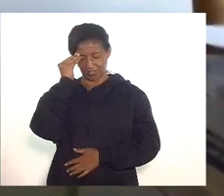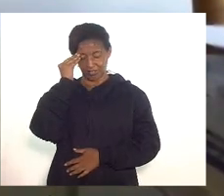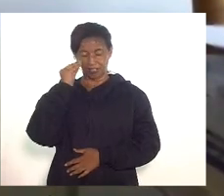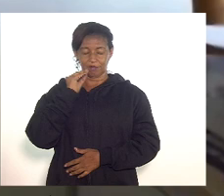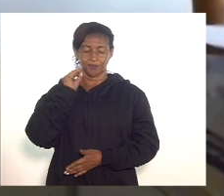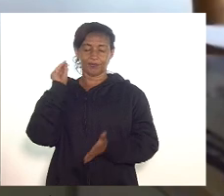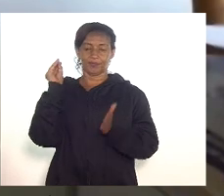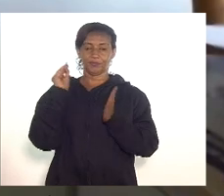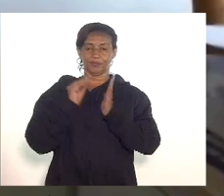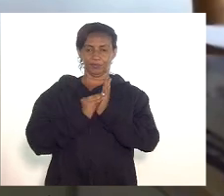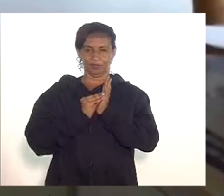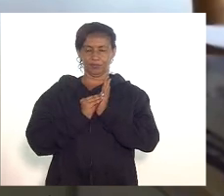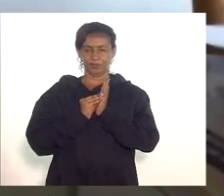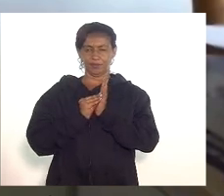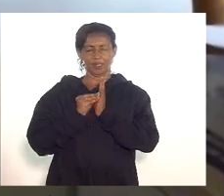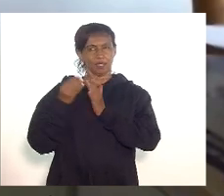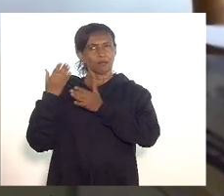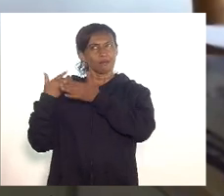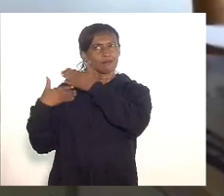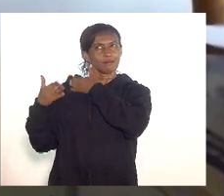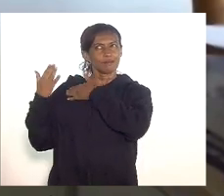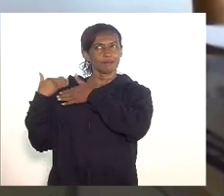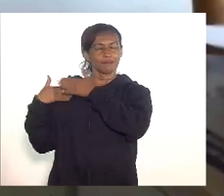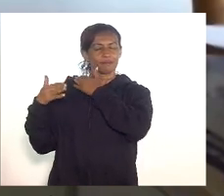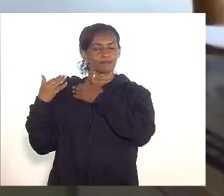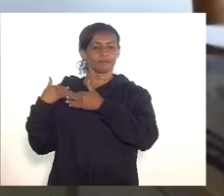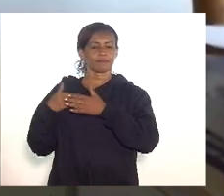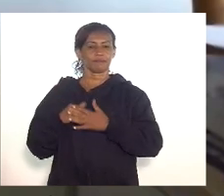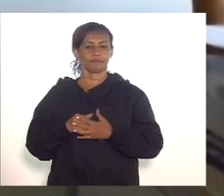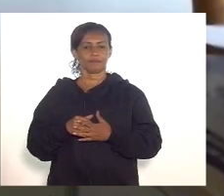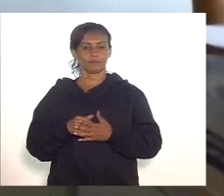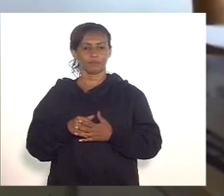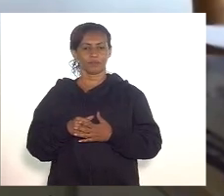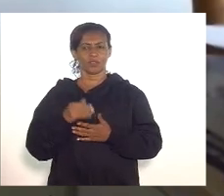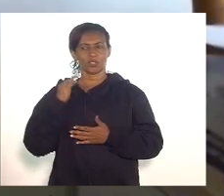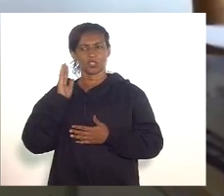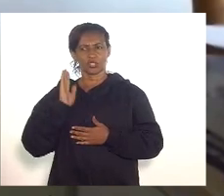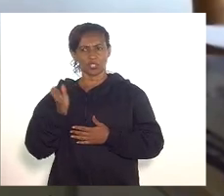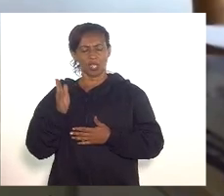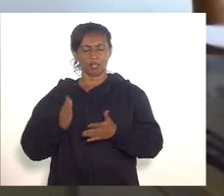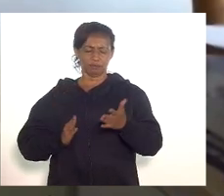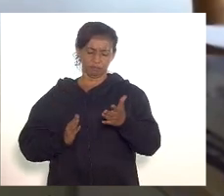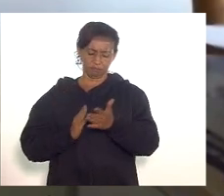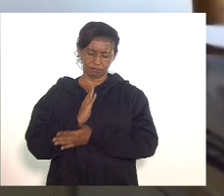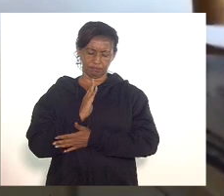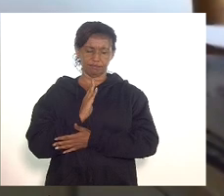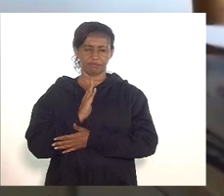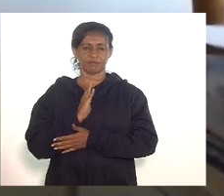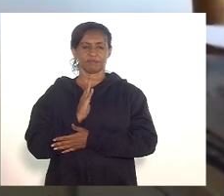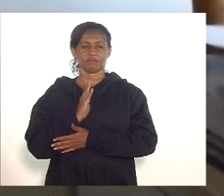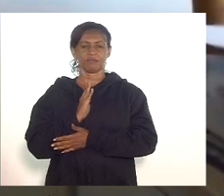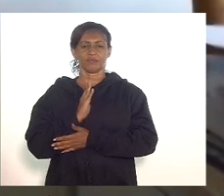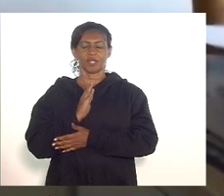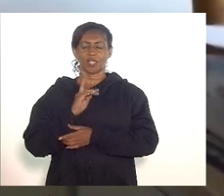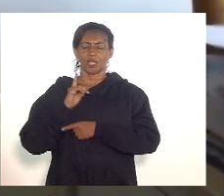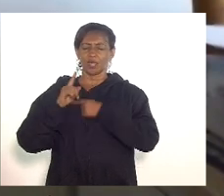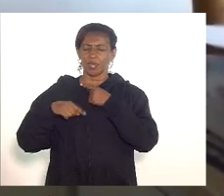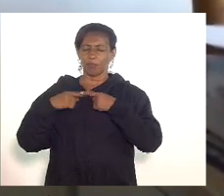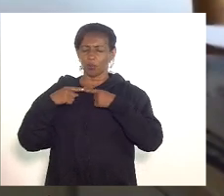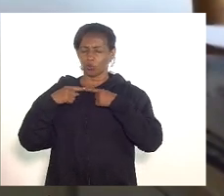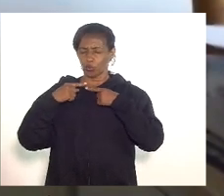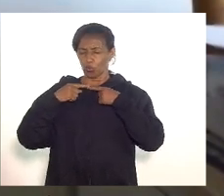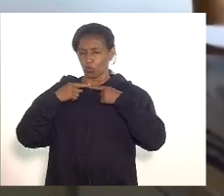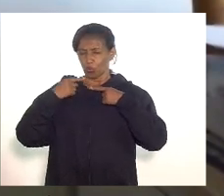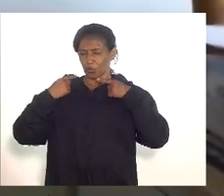que recentemente nós aprovamos depois de um longo debate